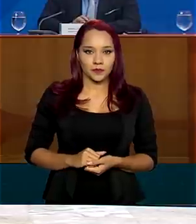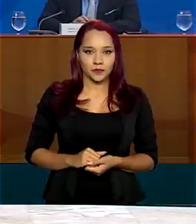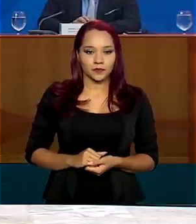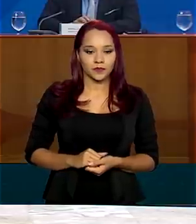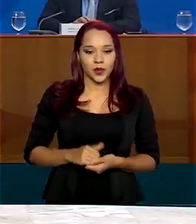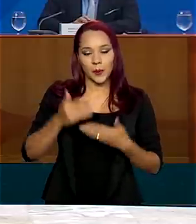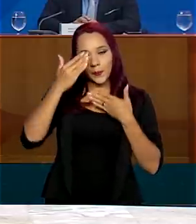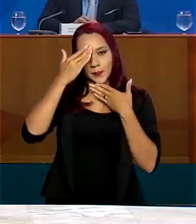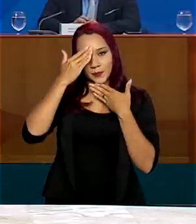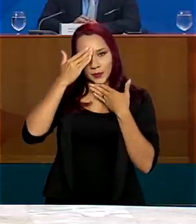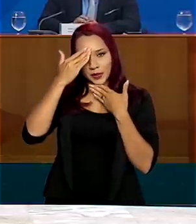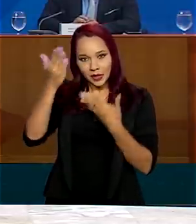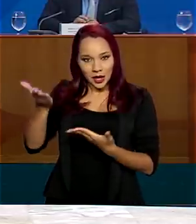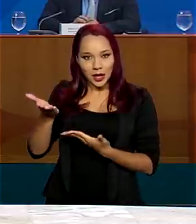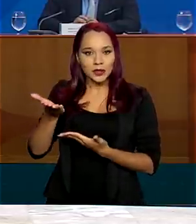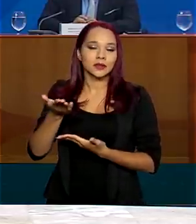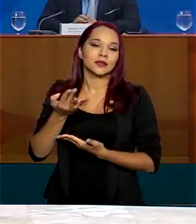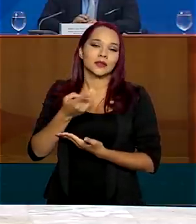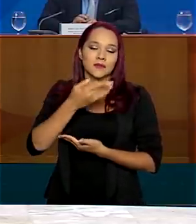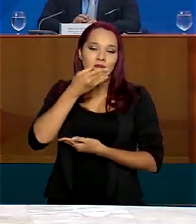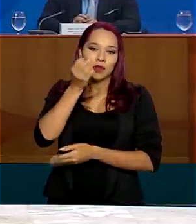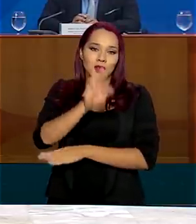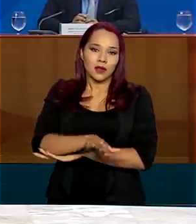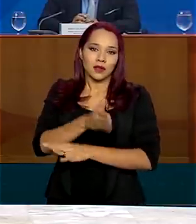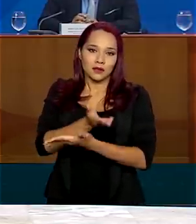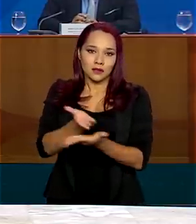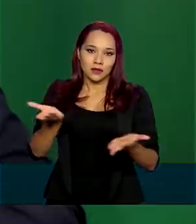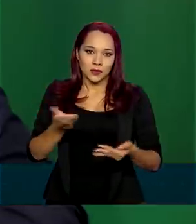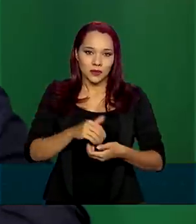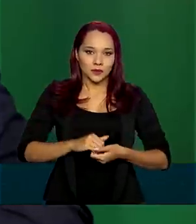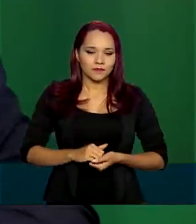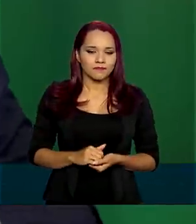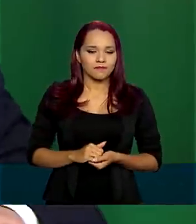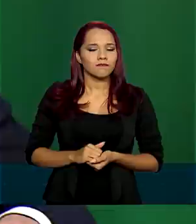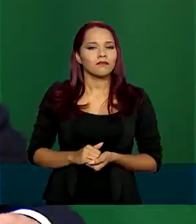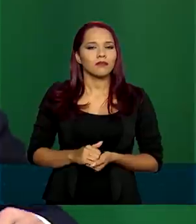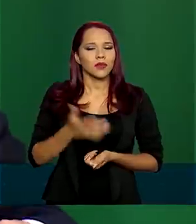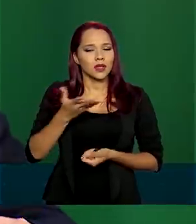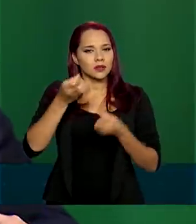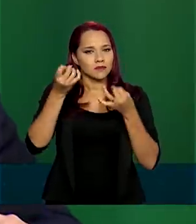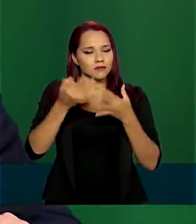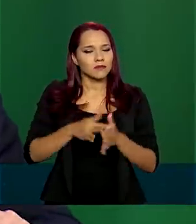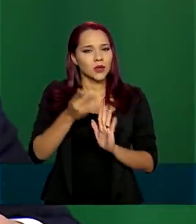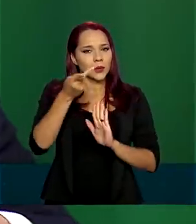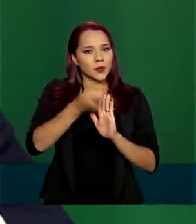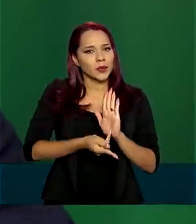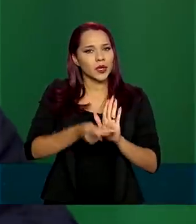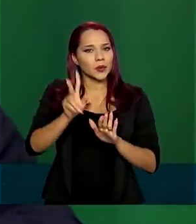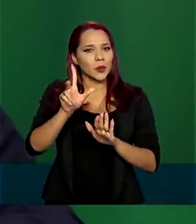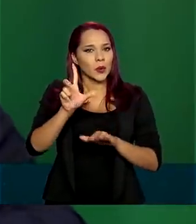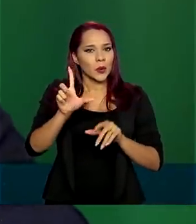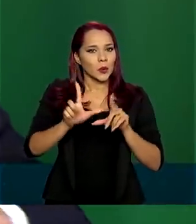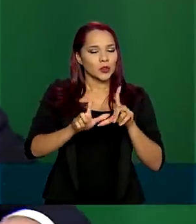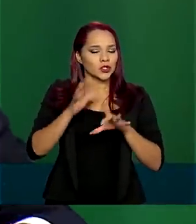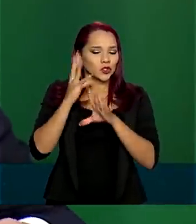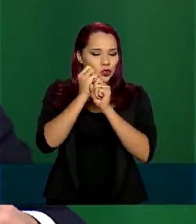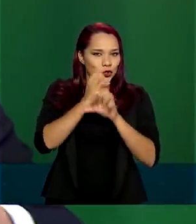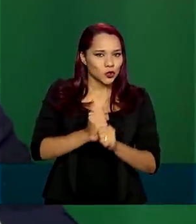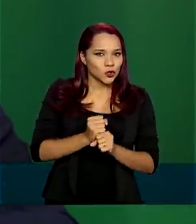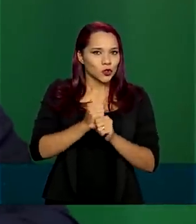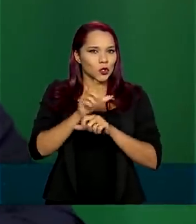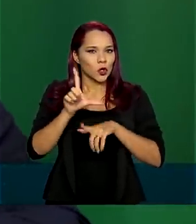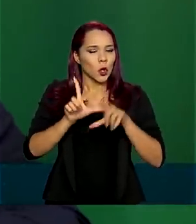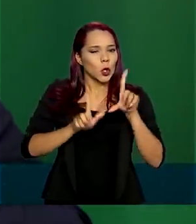Obrigado, ministro Braganeto. Boa tarde a todos. Queria começar falando um pouco do plano logístico. Está todo mundo curioso para saber como é que vai